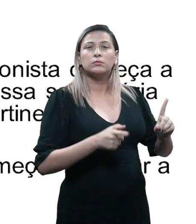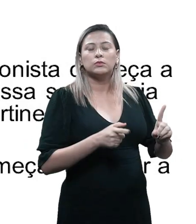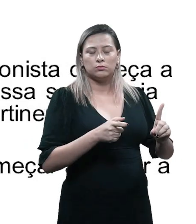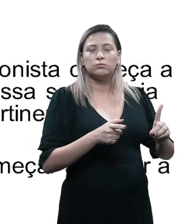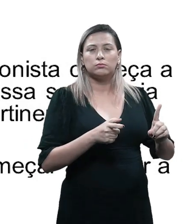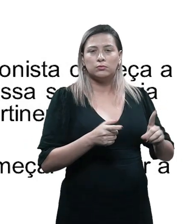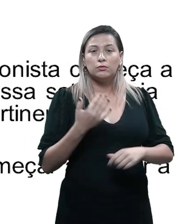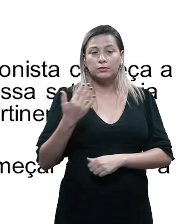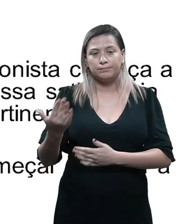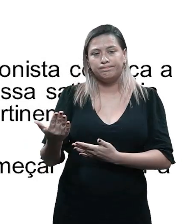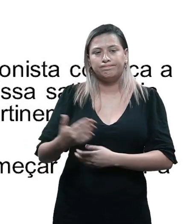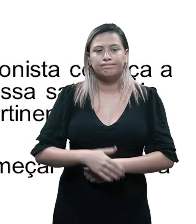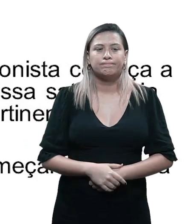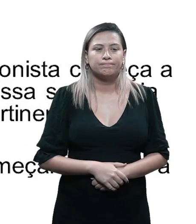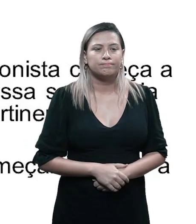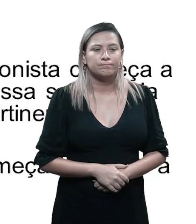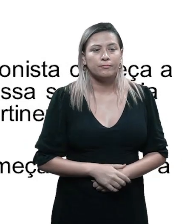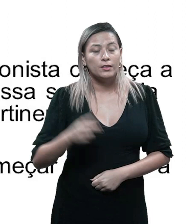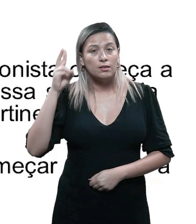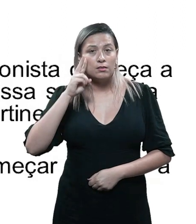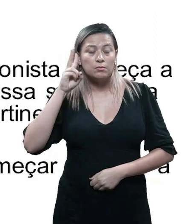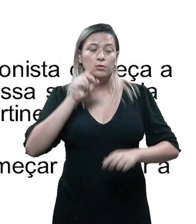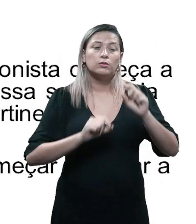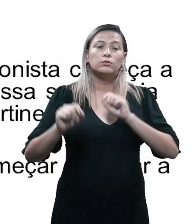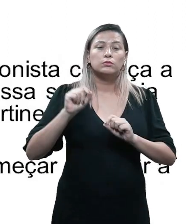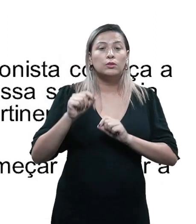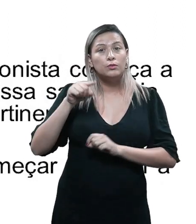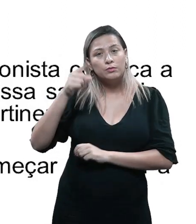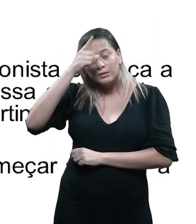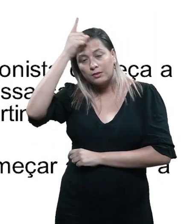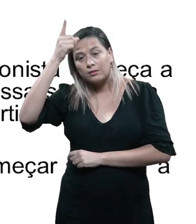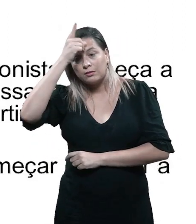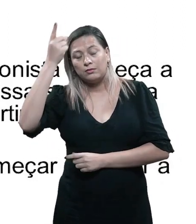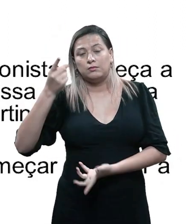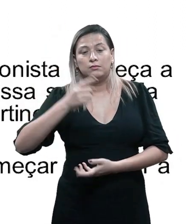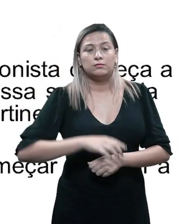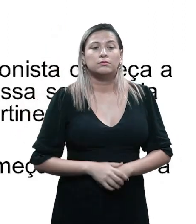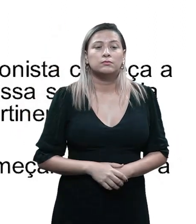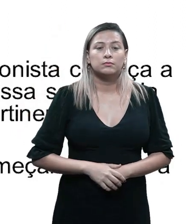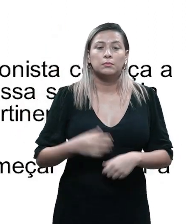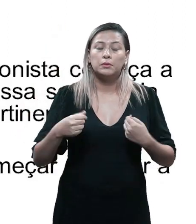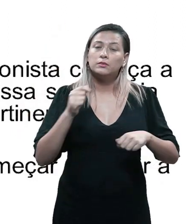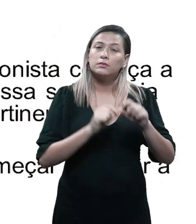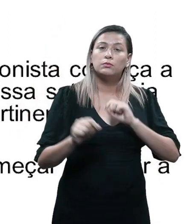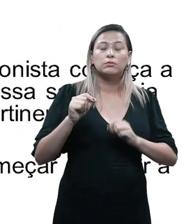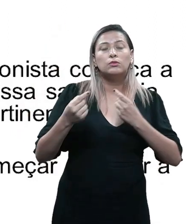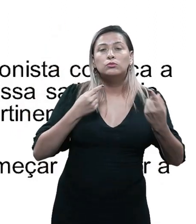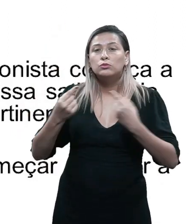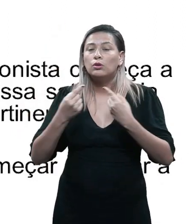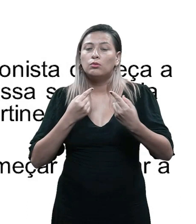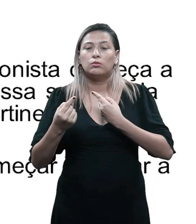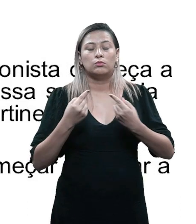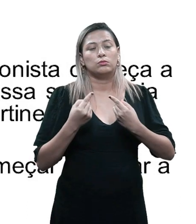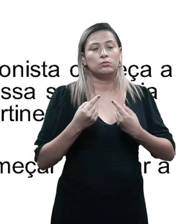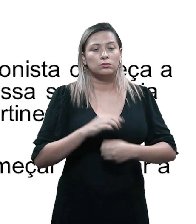se deparar? Lembrando que os obstáculos que você criar, eles têm que ter a ver, eles têm que dialogar